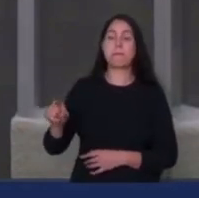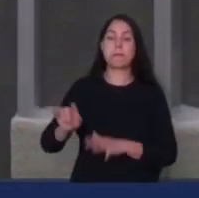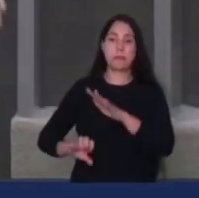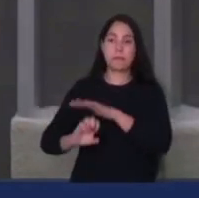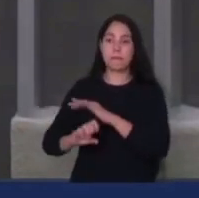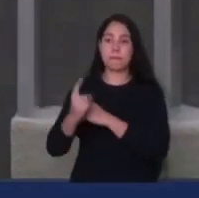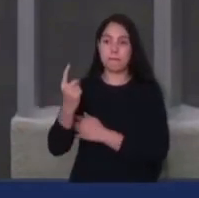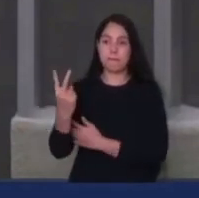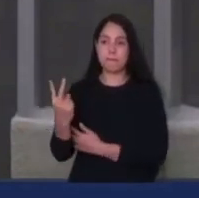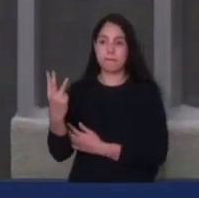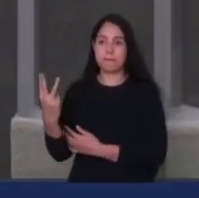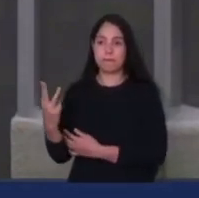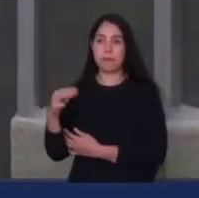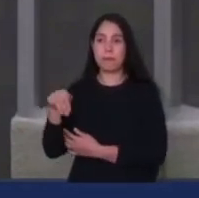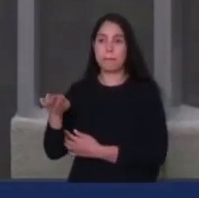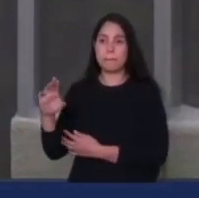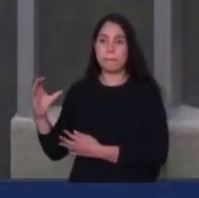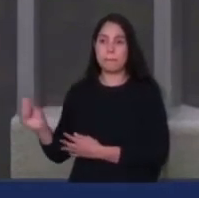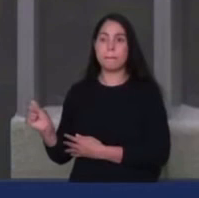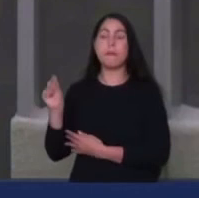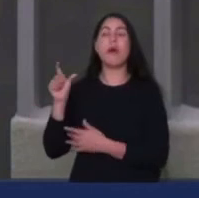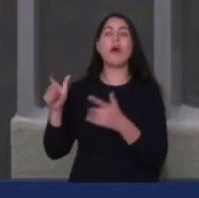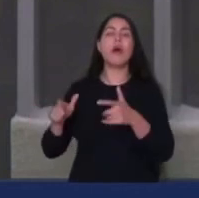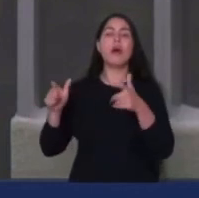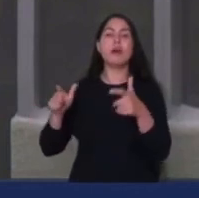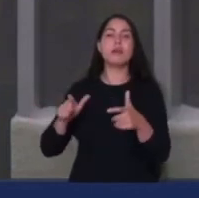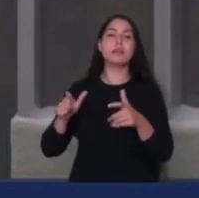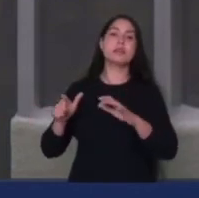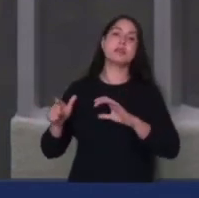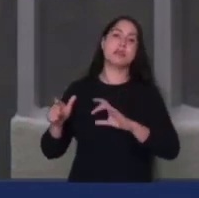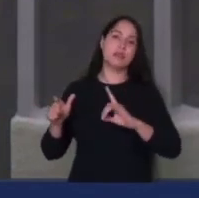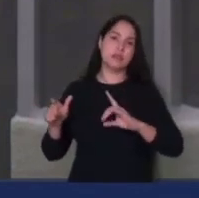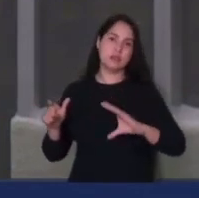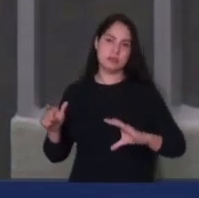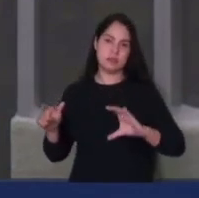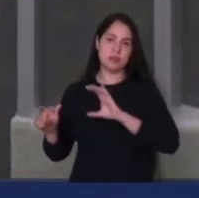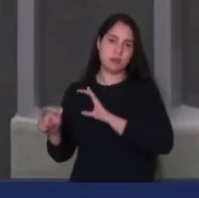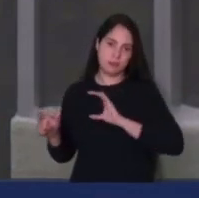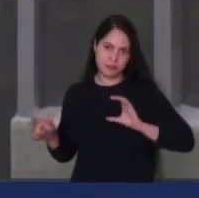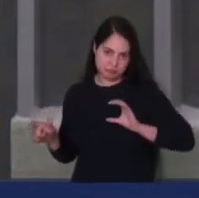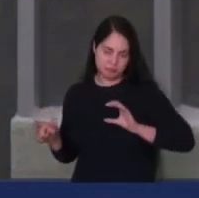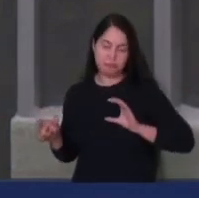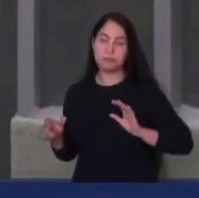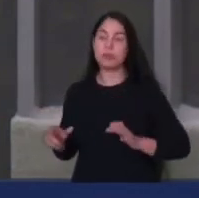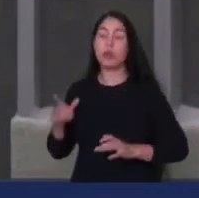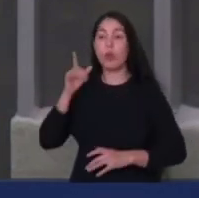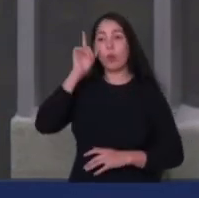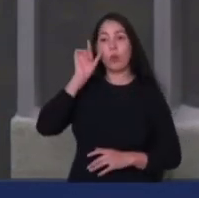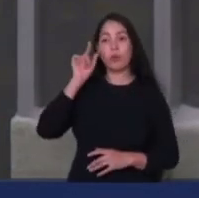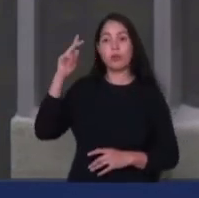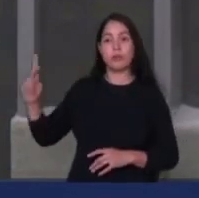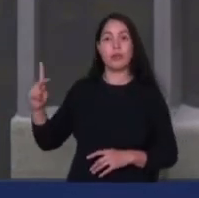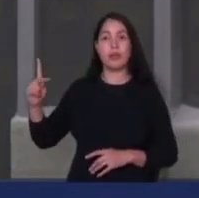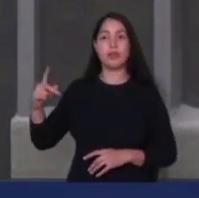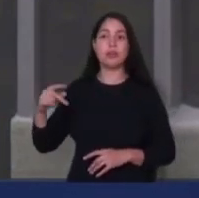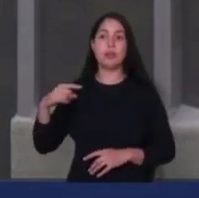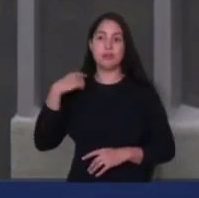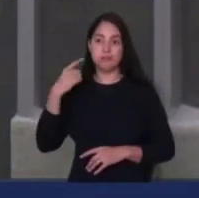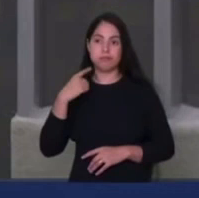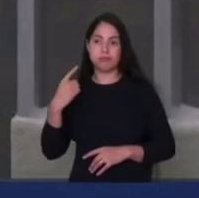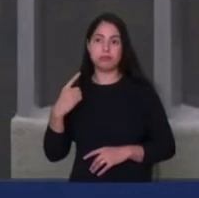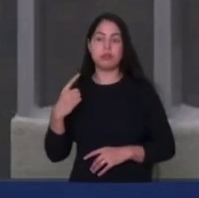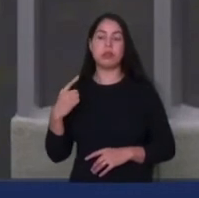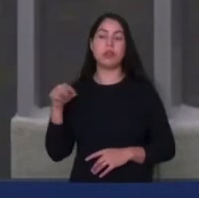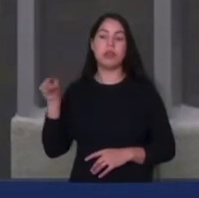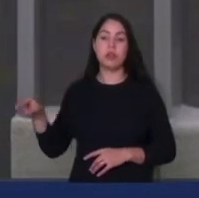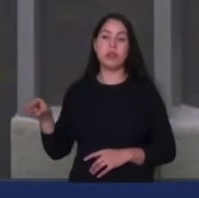na Comissão de Defesa do Consumidor. Ontem, dialoguei com a advogada dessa empresa e confirmou a presença desses sócios